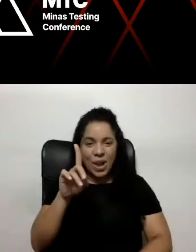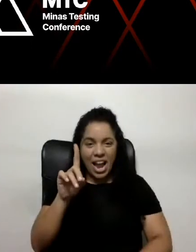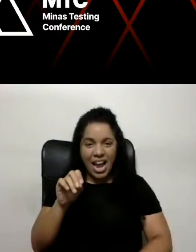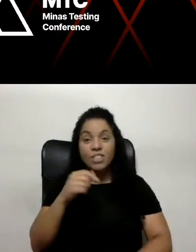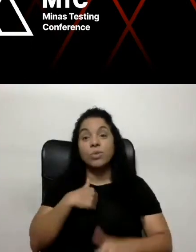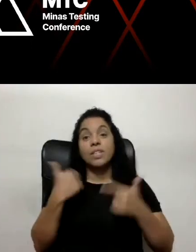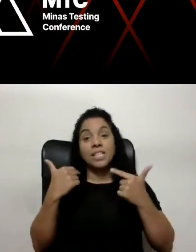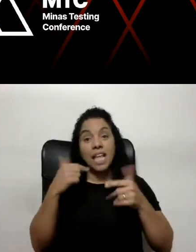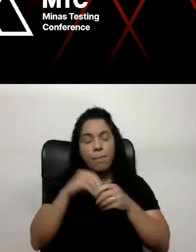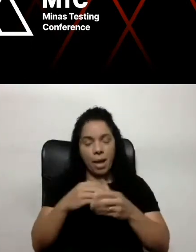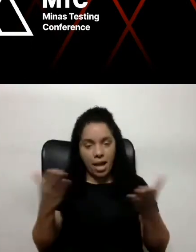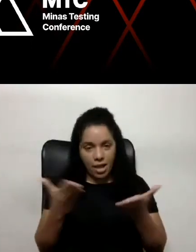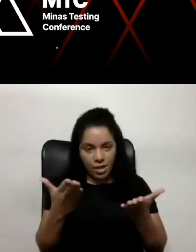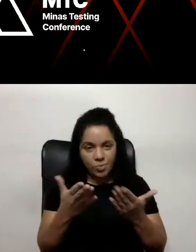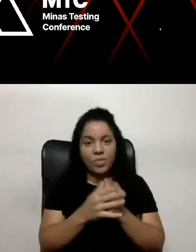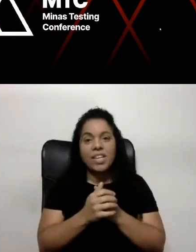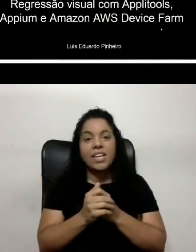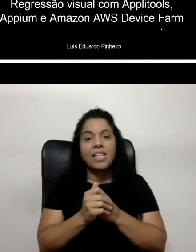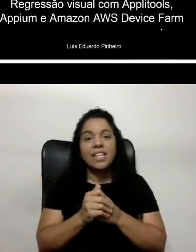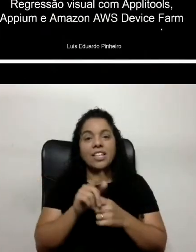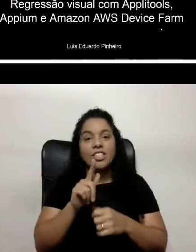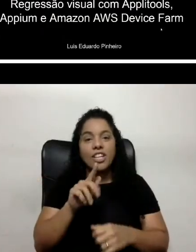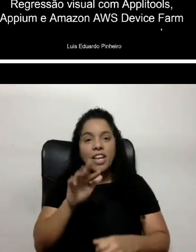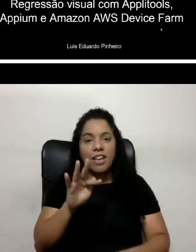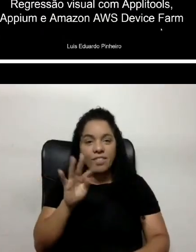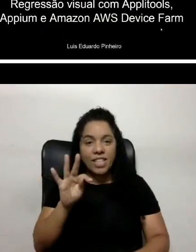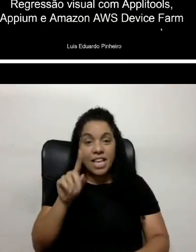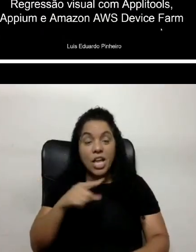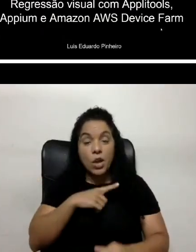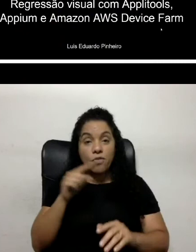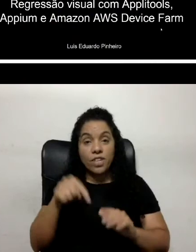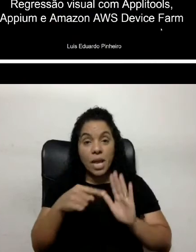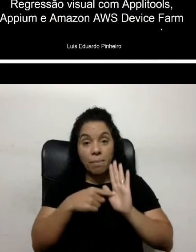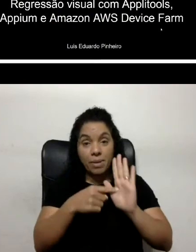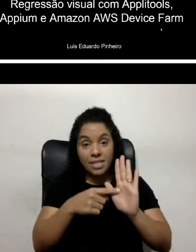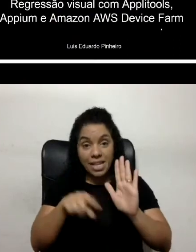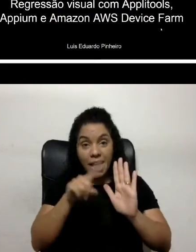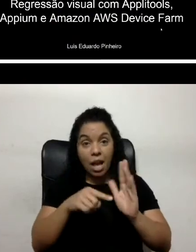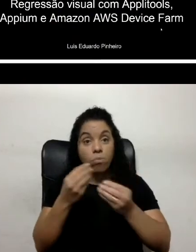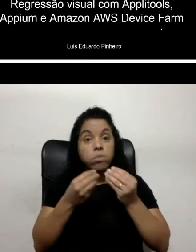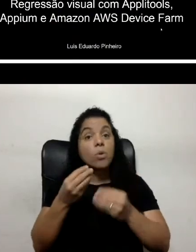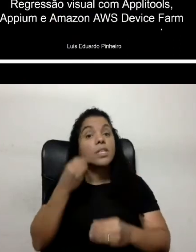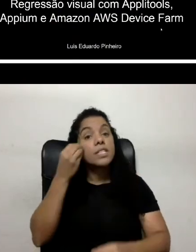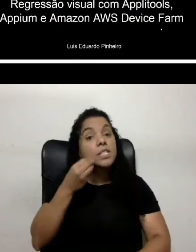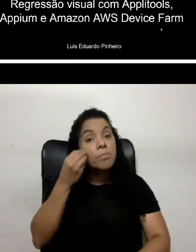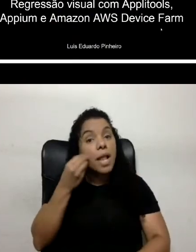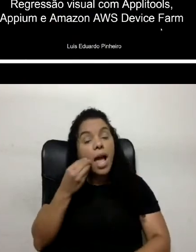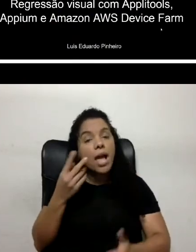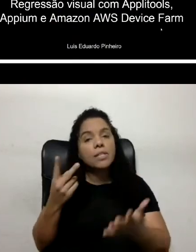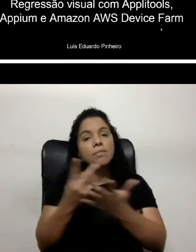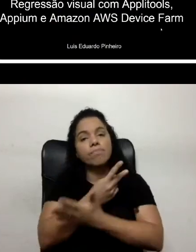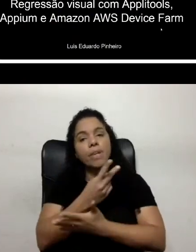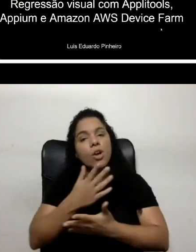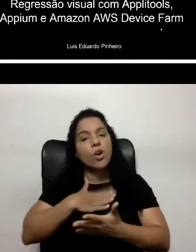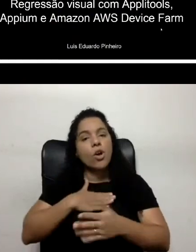atualmente na GFT. E eu vim aqui apresentar um pouquinho de vocês aí, uma experiência que eu tive sobre regressão visual,